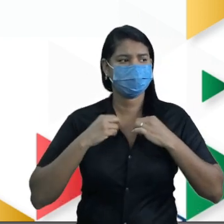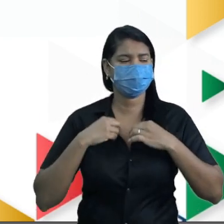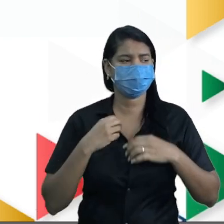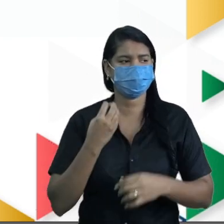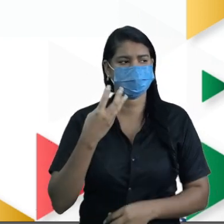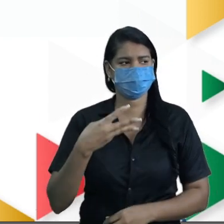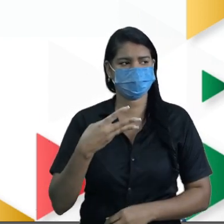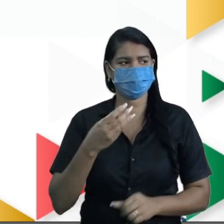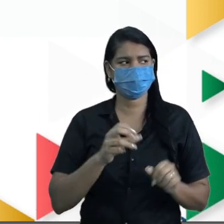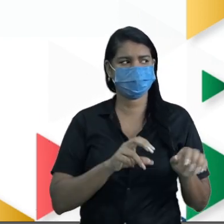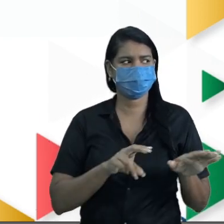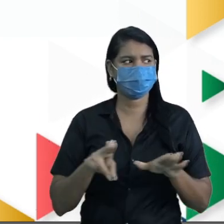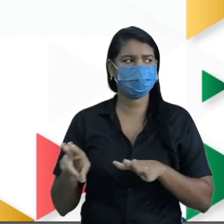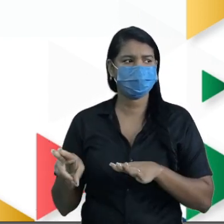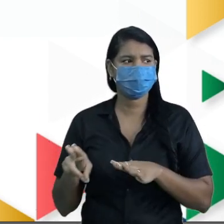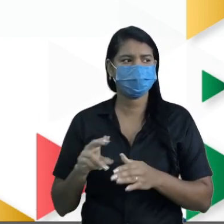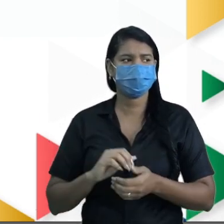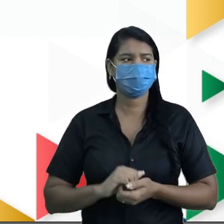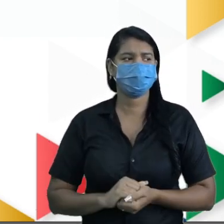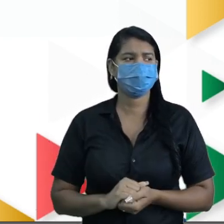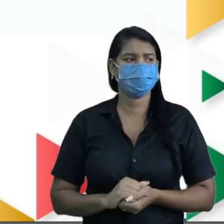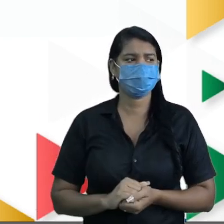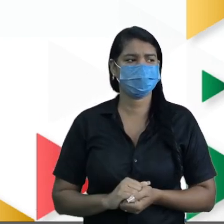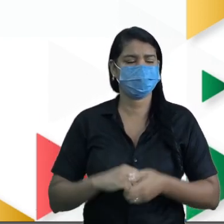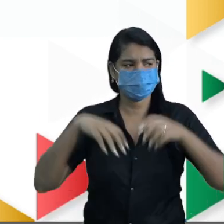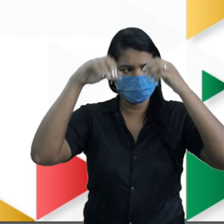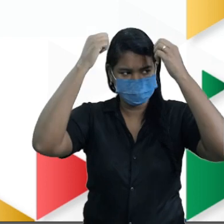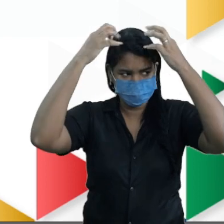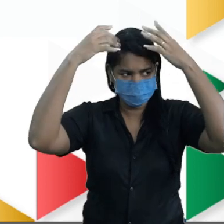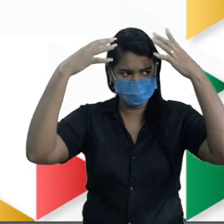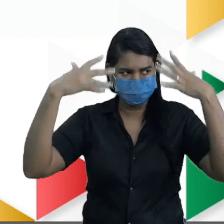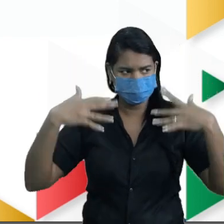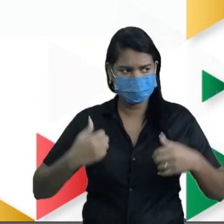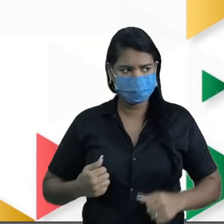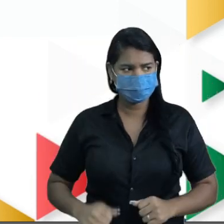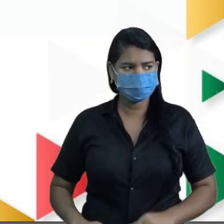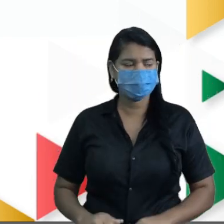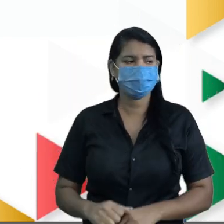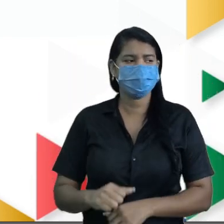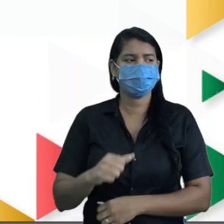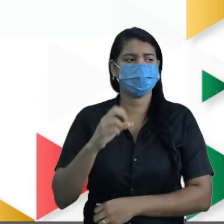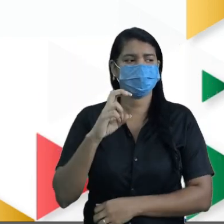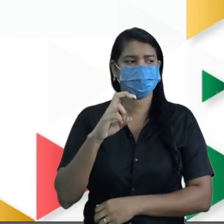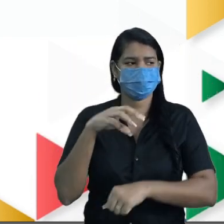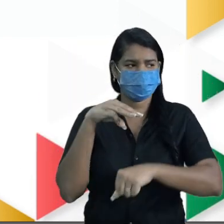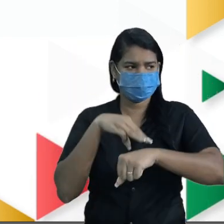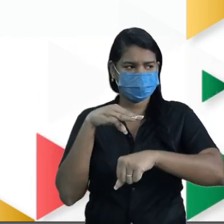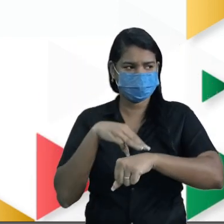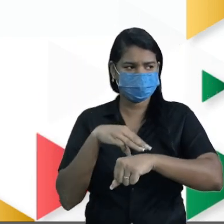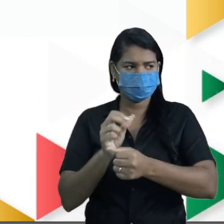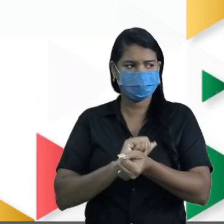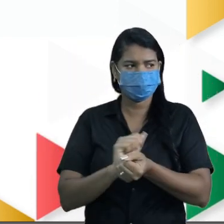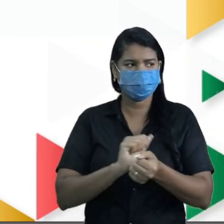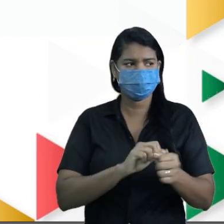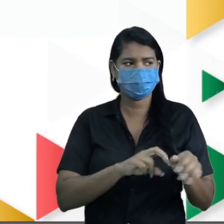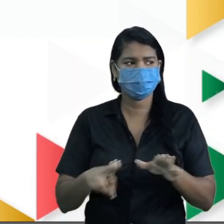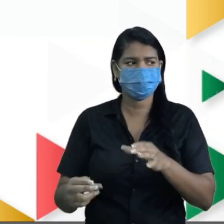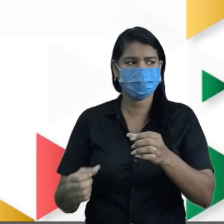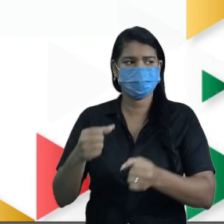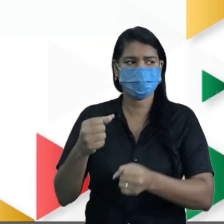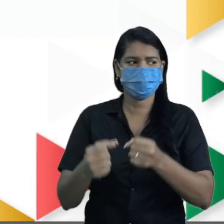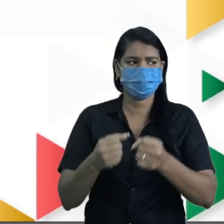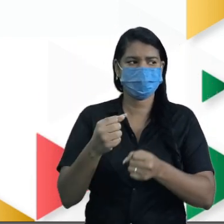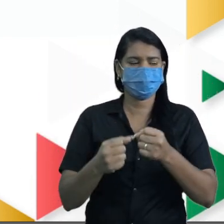semana. O banho diário a cinco minutos, não mais 15. A lavagem semanal de carro apenas